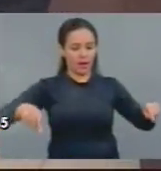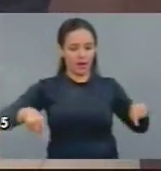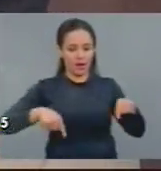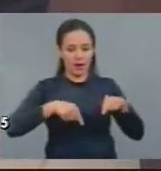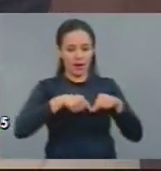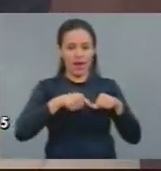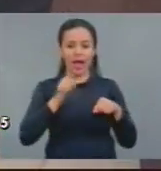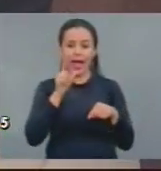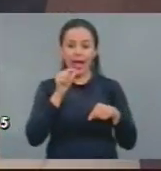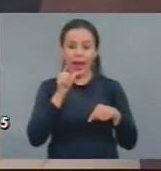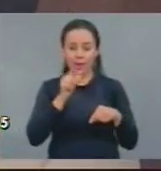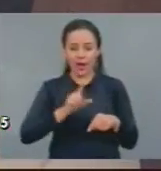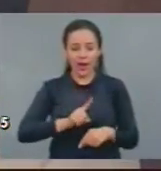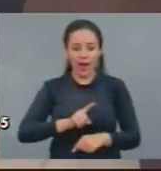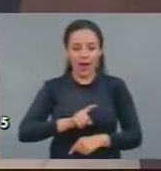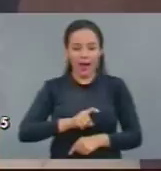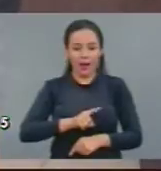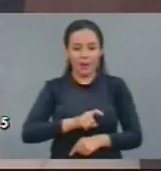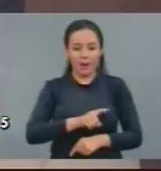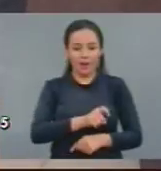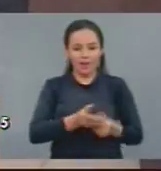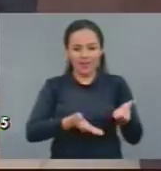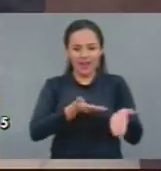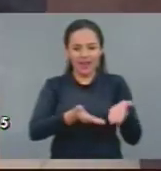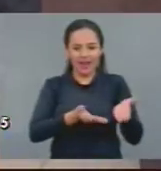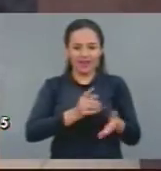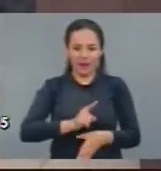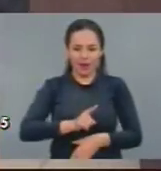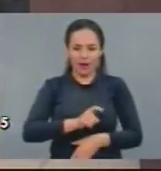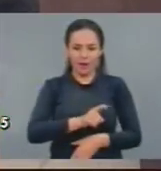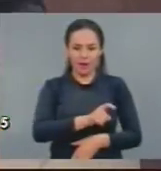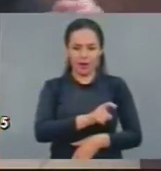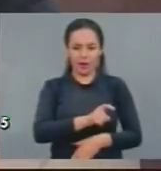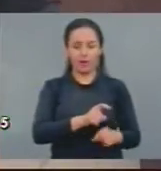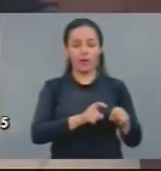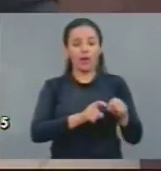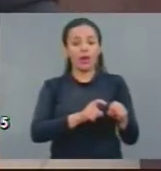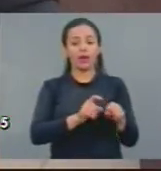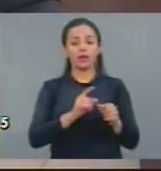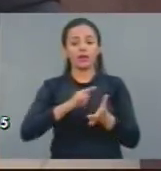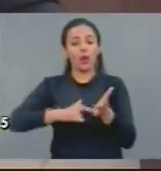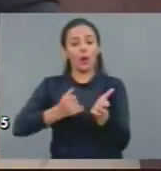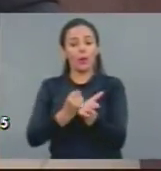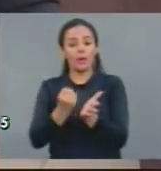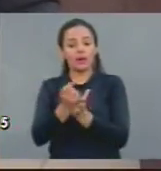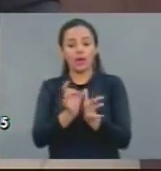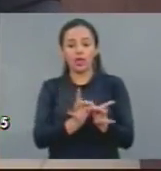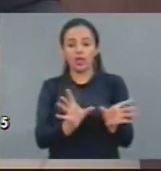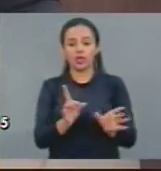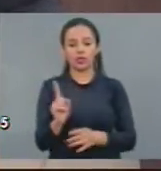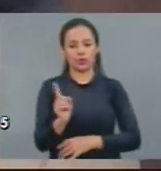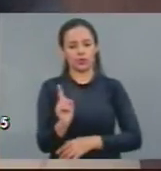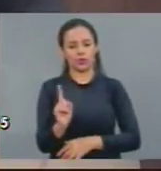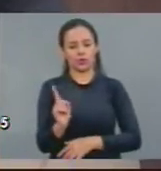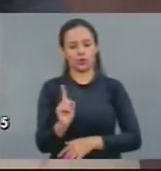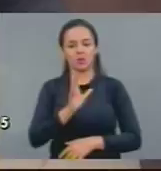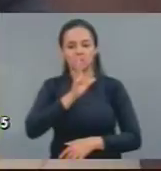é feita uma força tarefa para fiscalizar a captação irregular de água. Deputado,